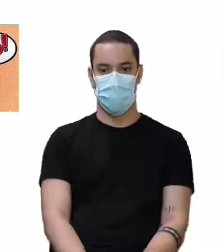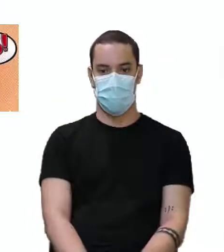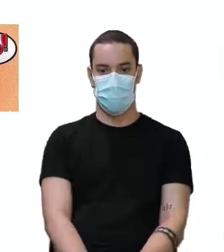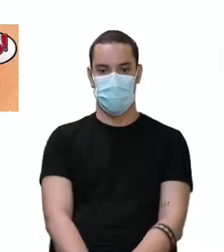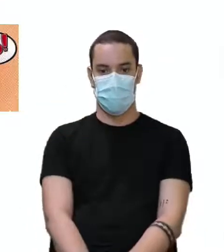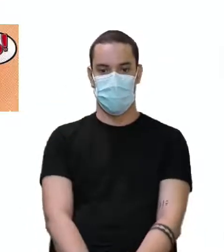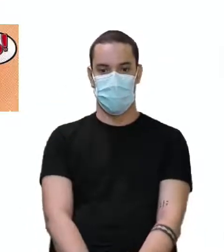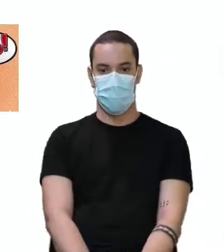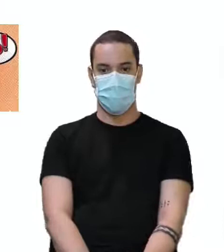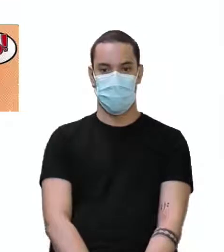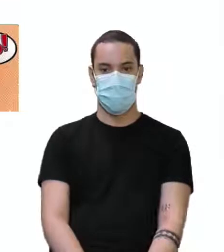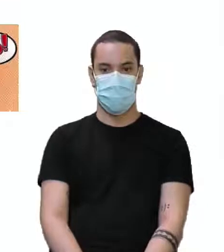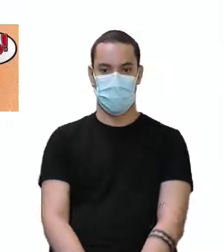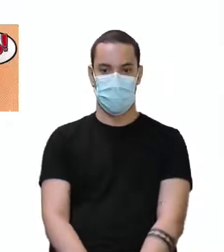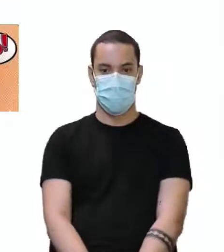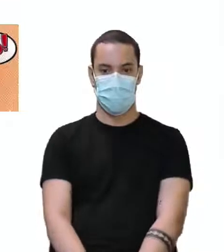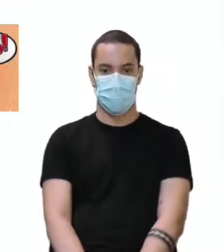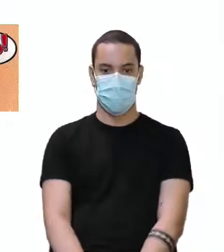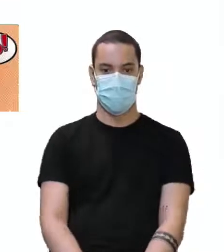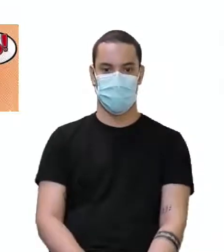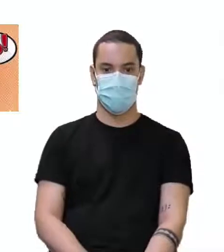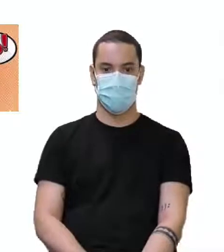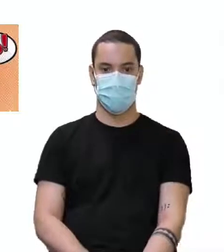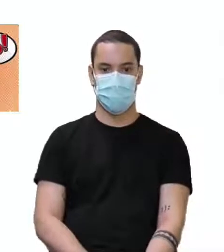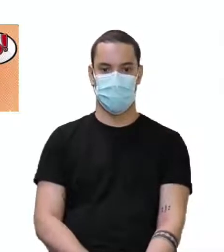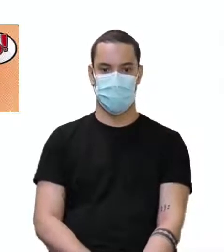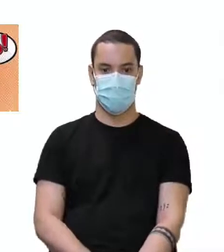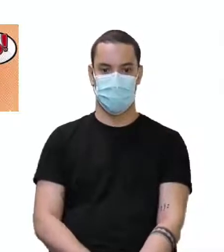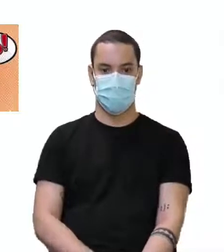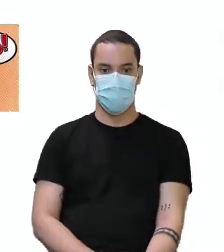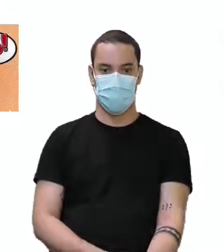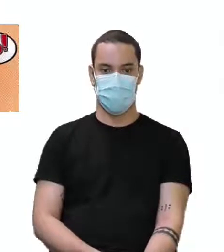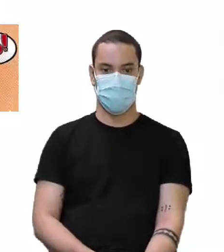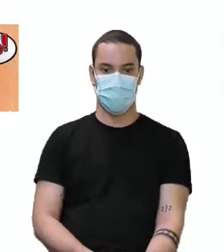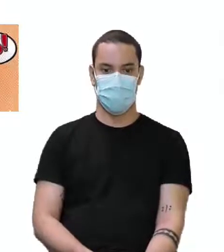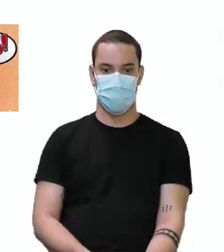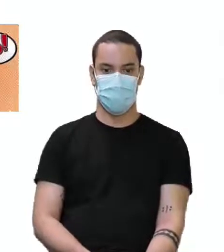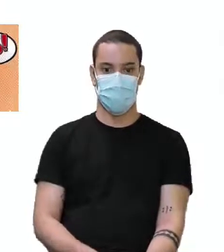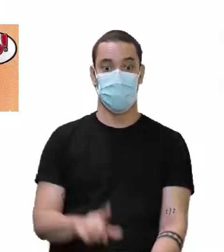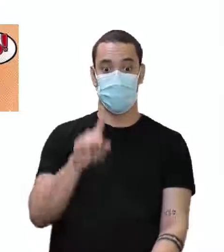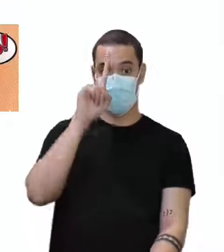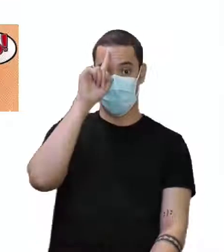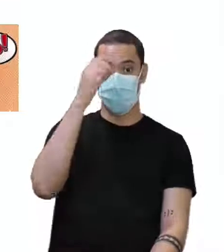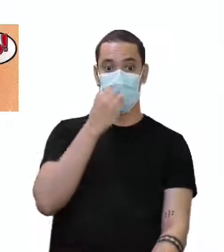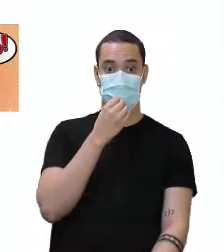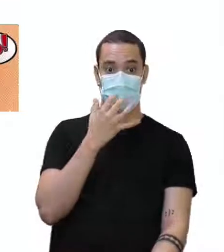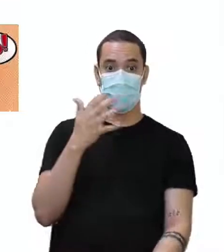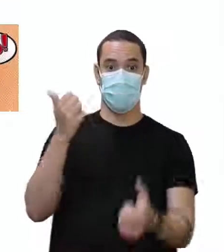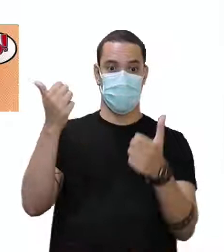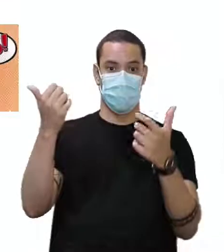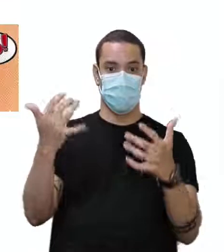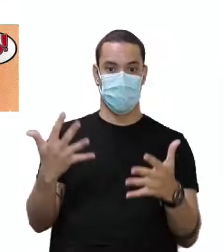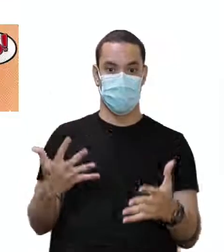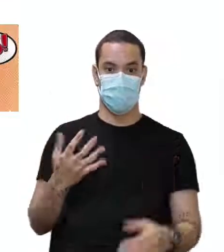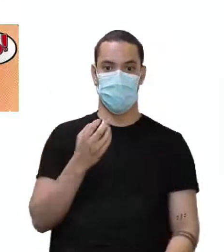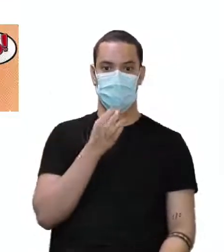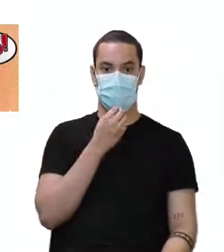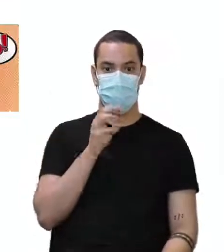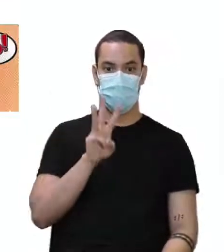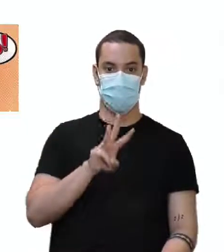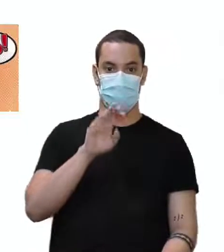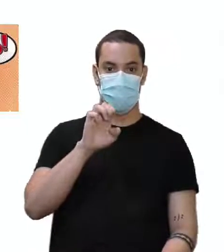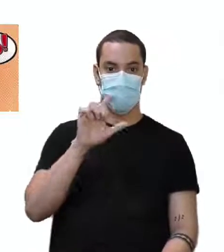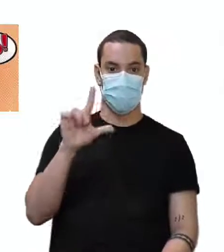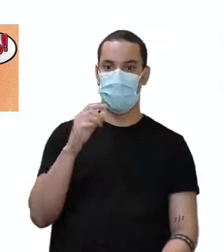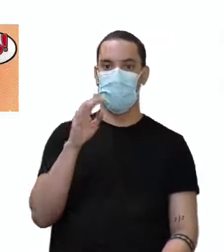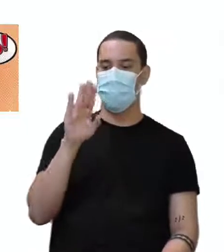Foi uma ideia bem definida. A ideia, ela foi bem definida. Well, bem, bem. Não vou falar